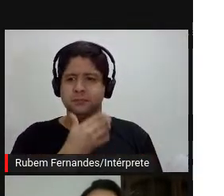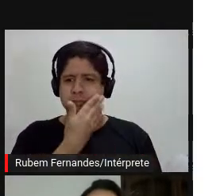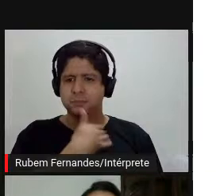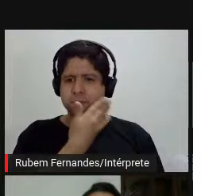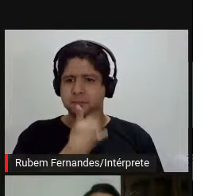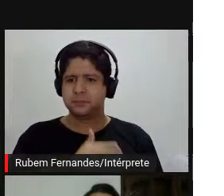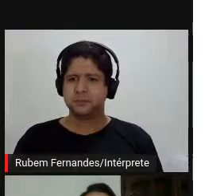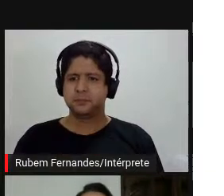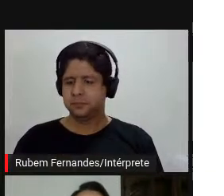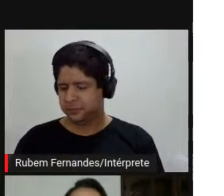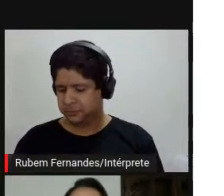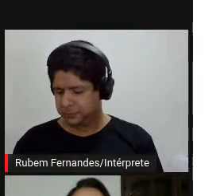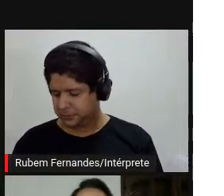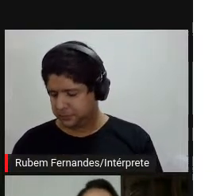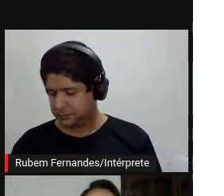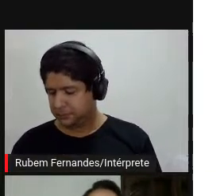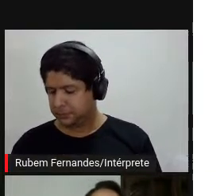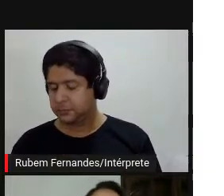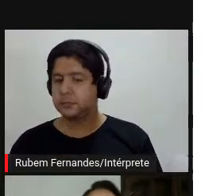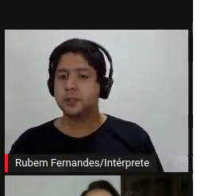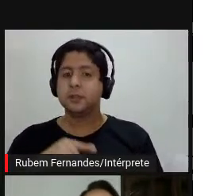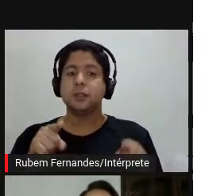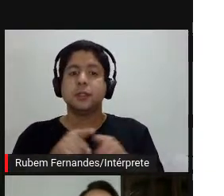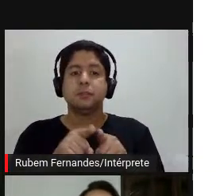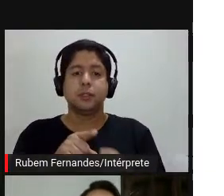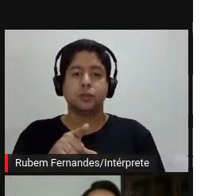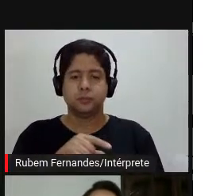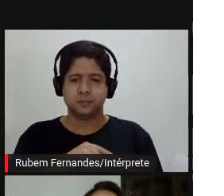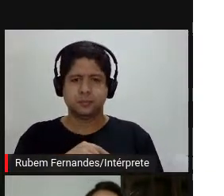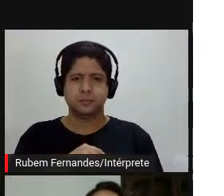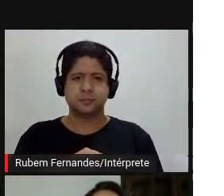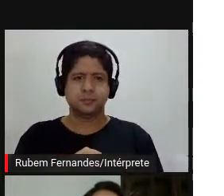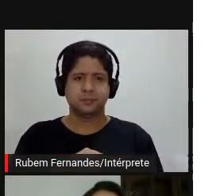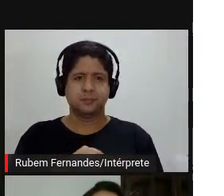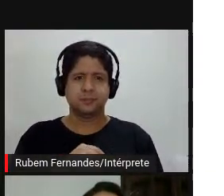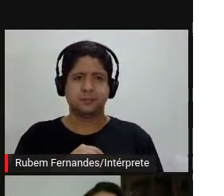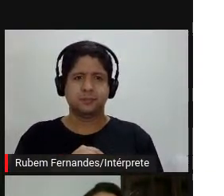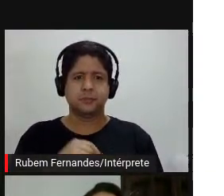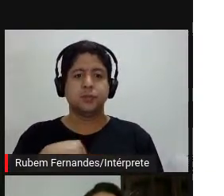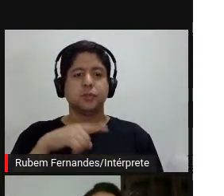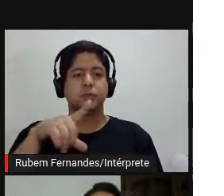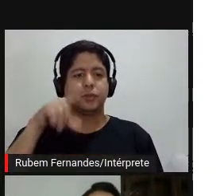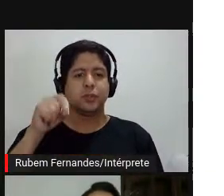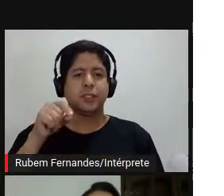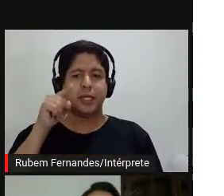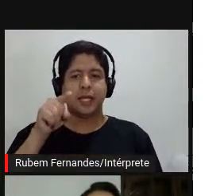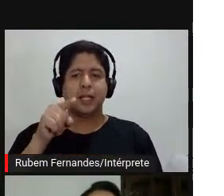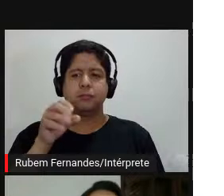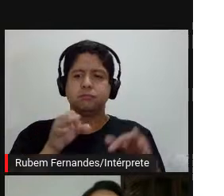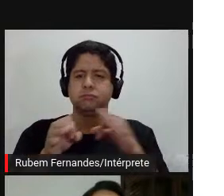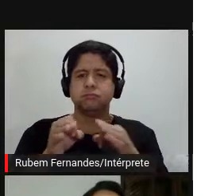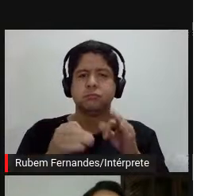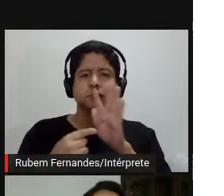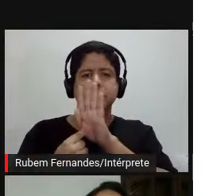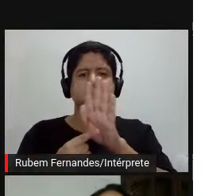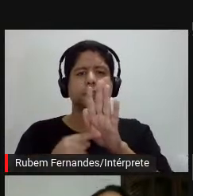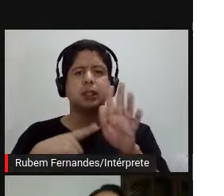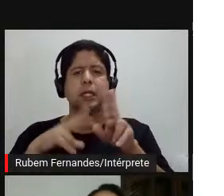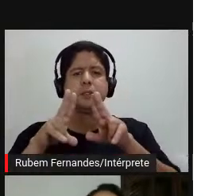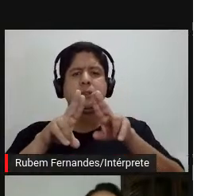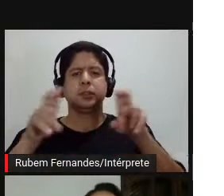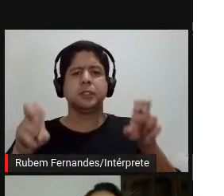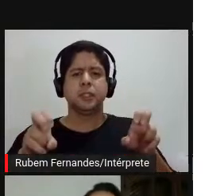eu passei também, preferi trabalhar, né, com a curadoria enquanto um dispositivo, e aí encontrei um termo muito legal,